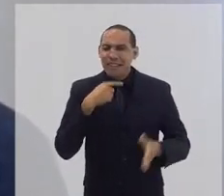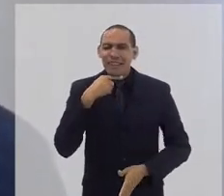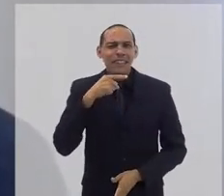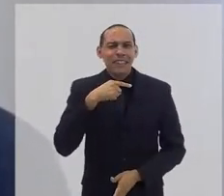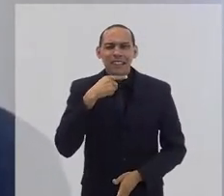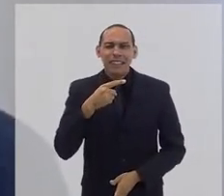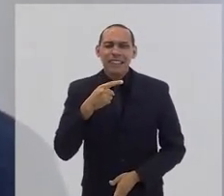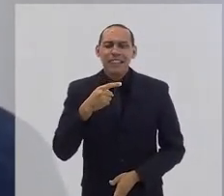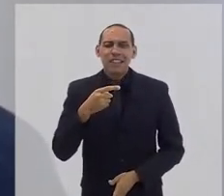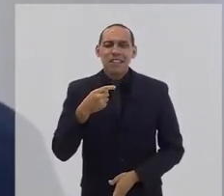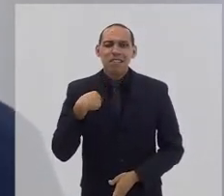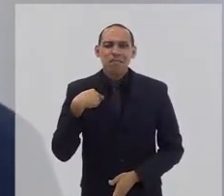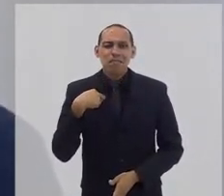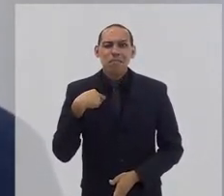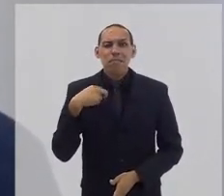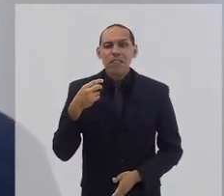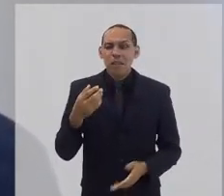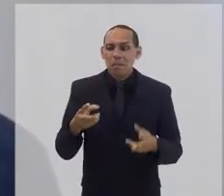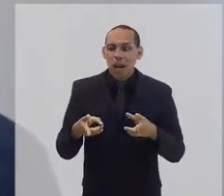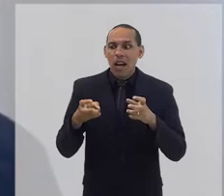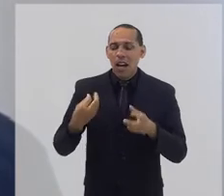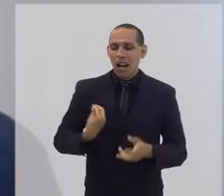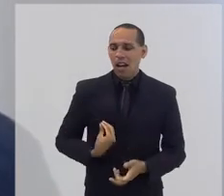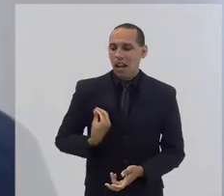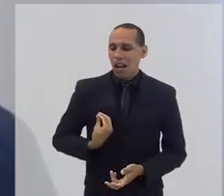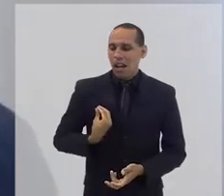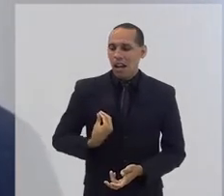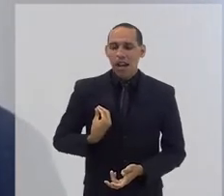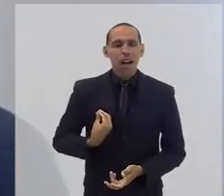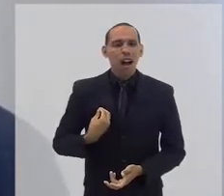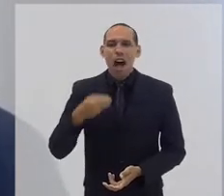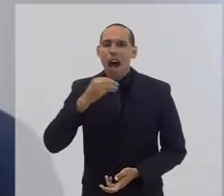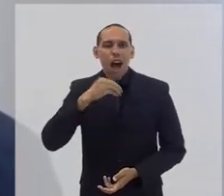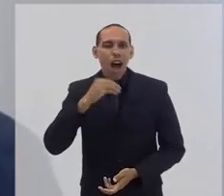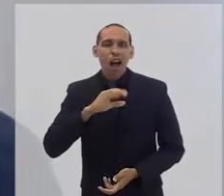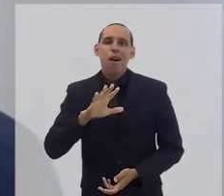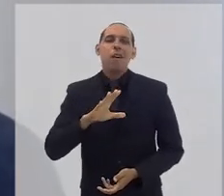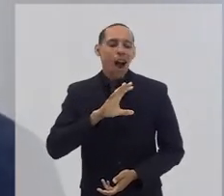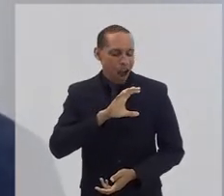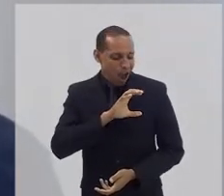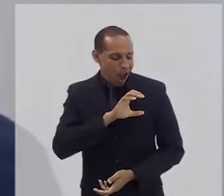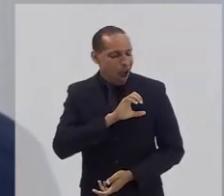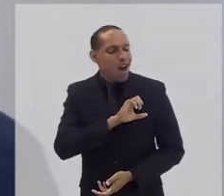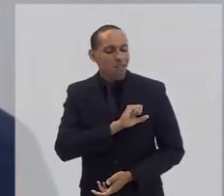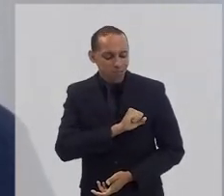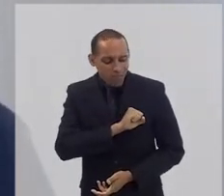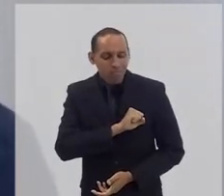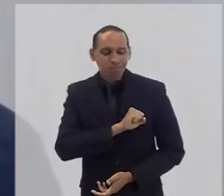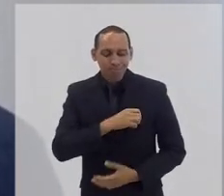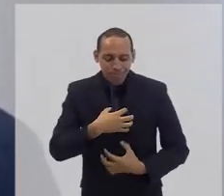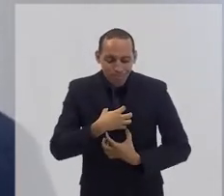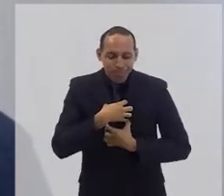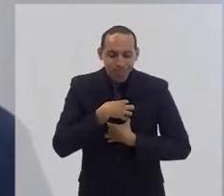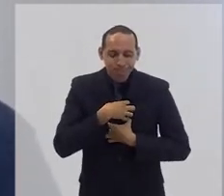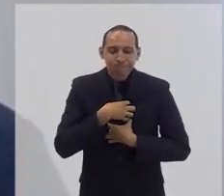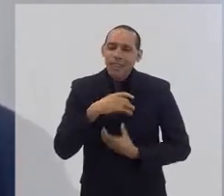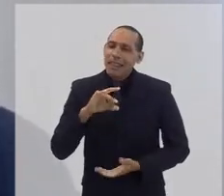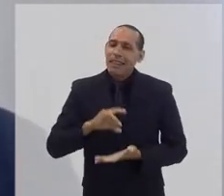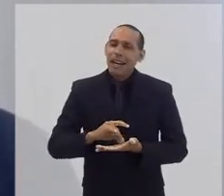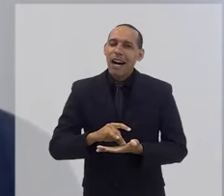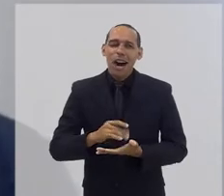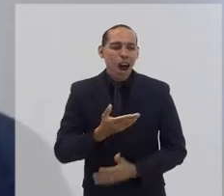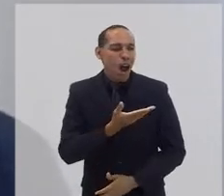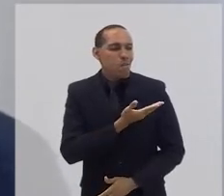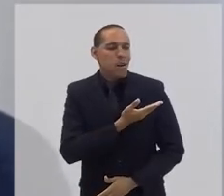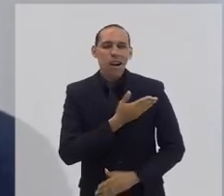potência do amor, da amizade, da igreja como espaço de consolo, de socorro, de